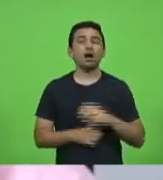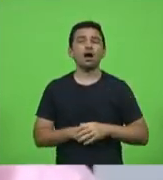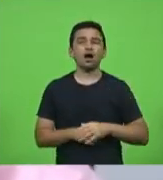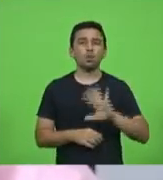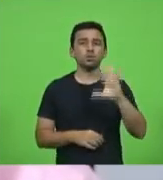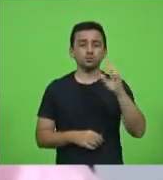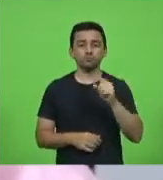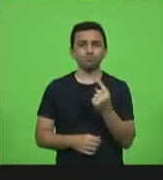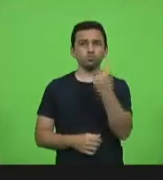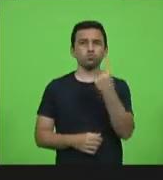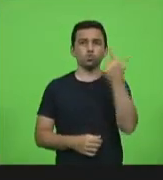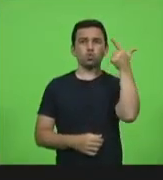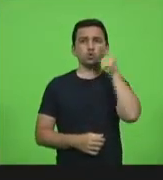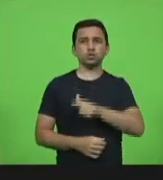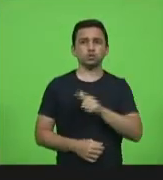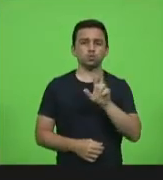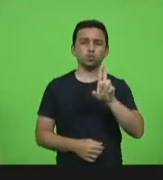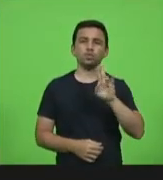para ele.